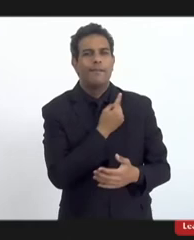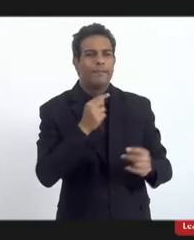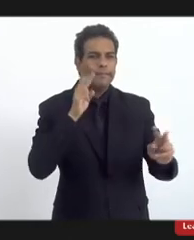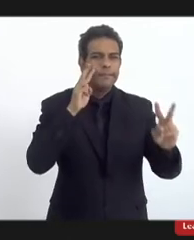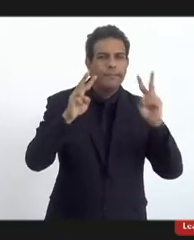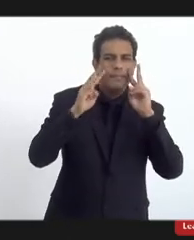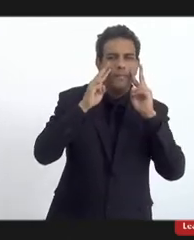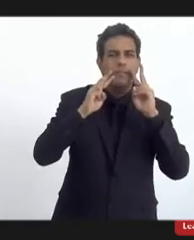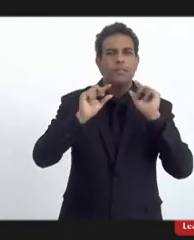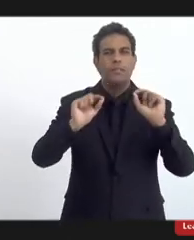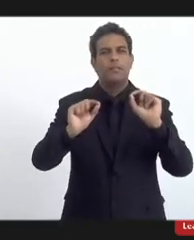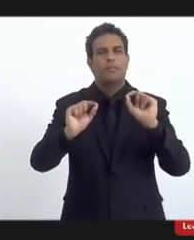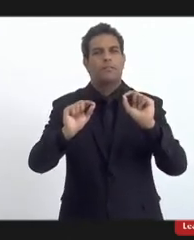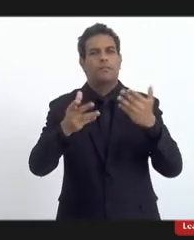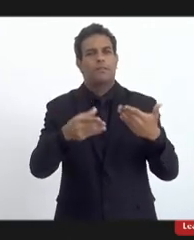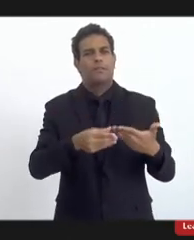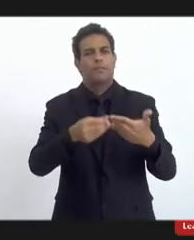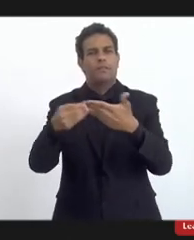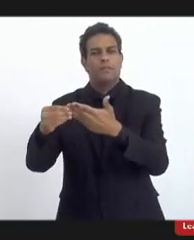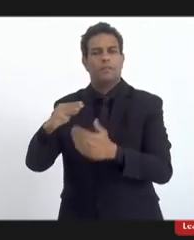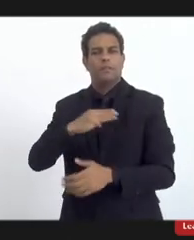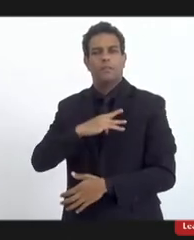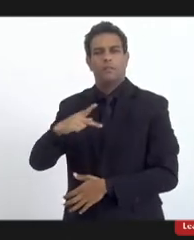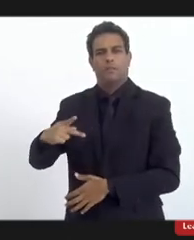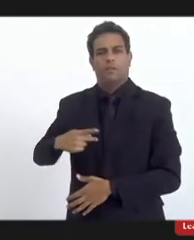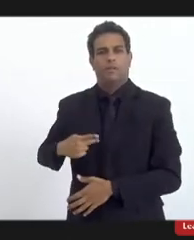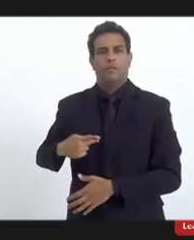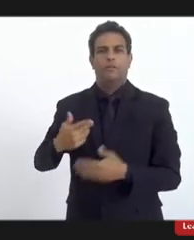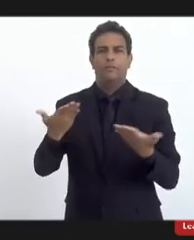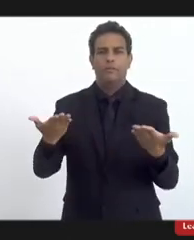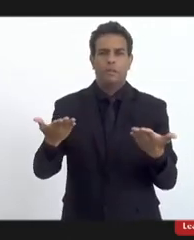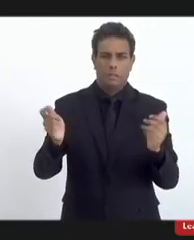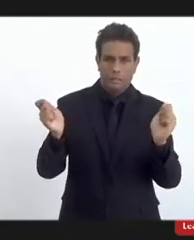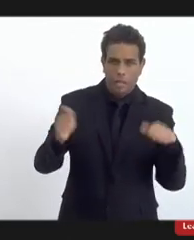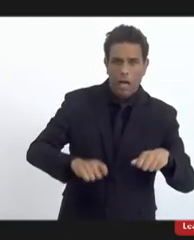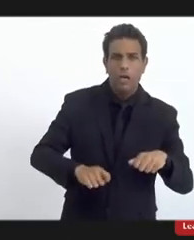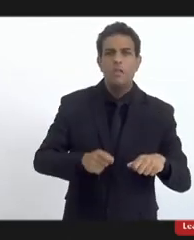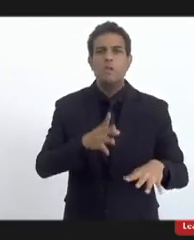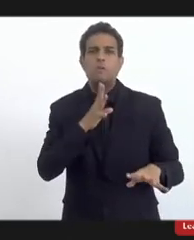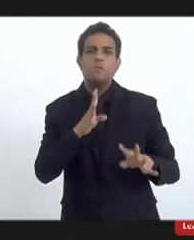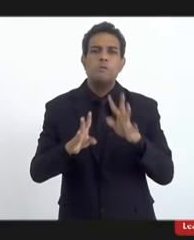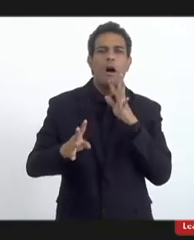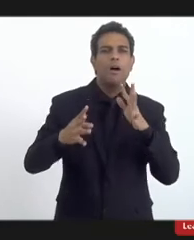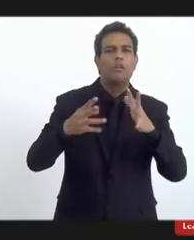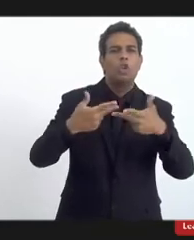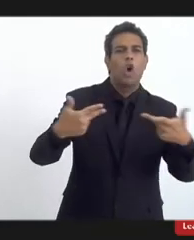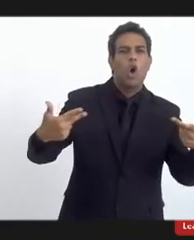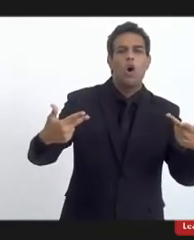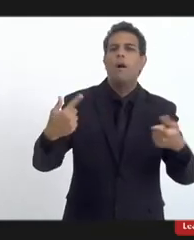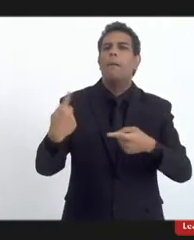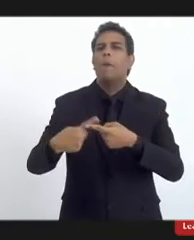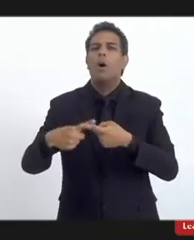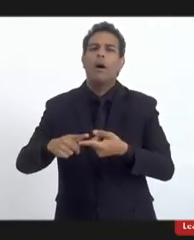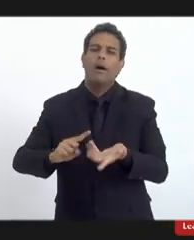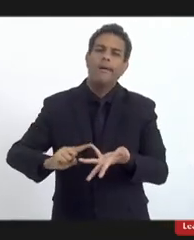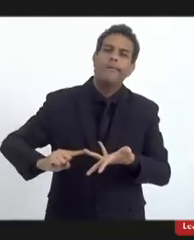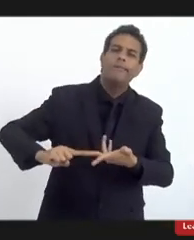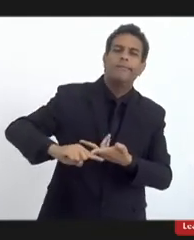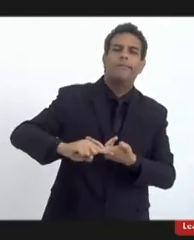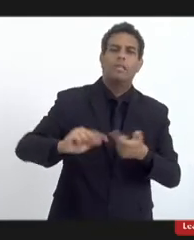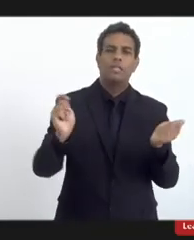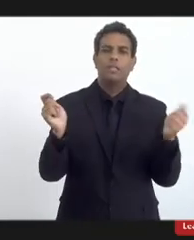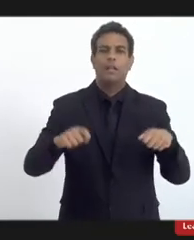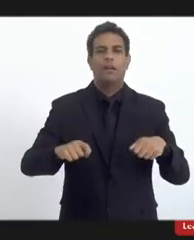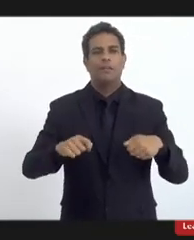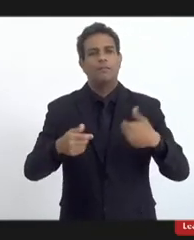providência, se encaminhou para o Ministério Público, se o Ministério Público tomou alguma providência, porque a gente fazer com que